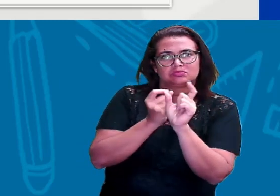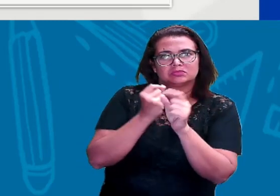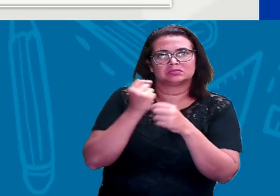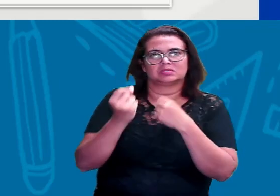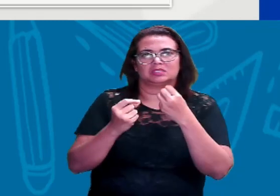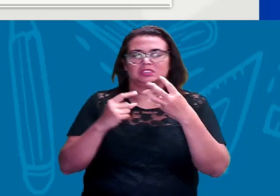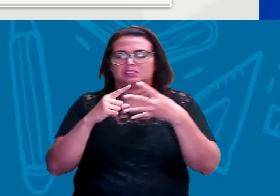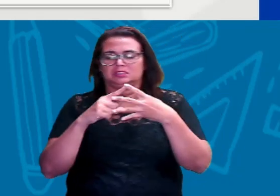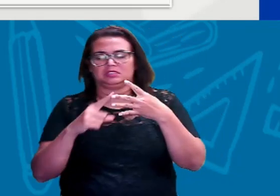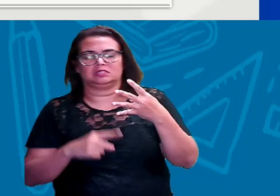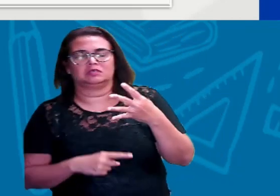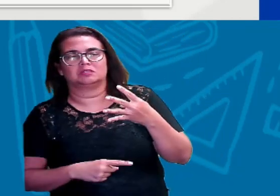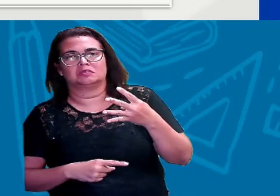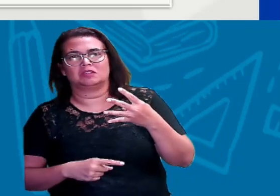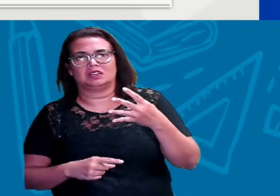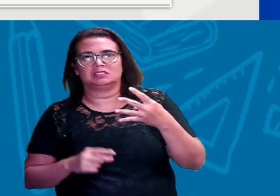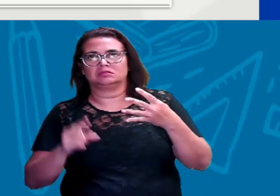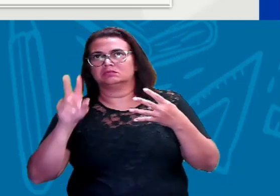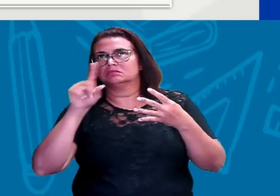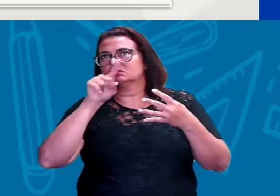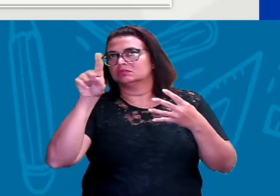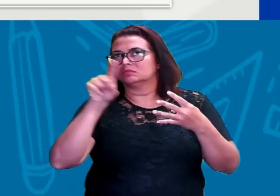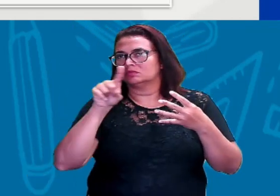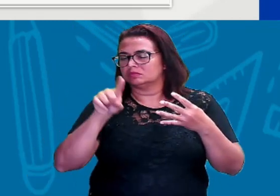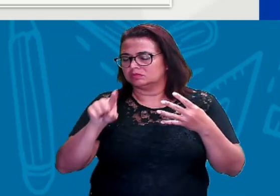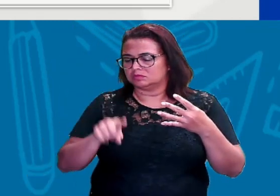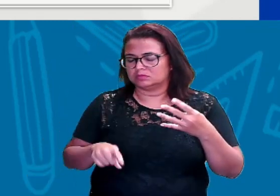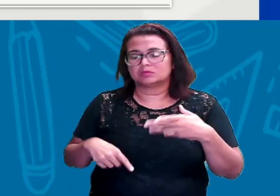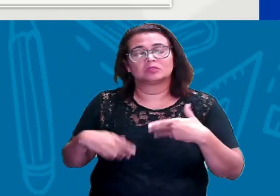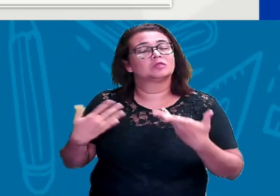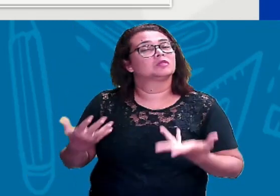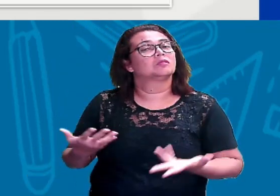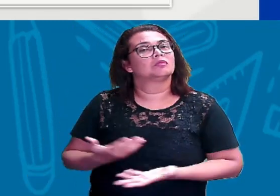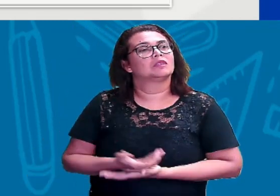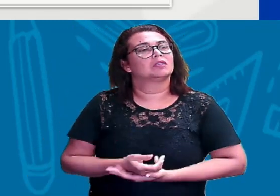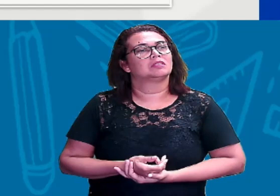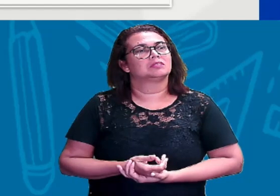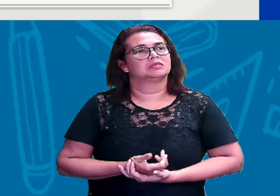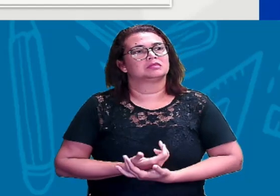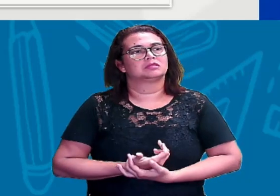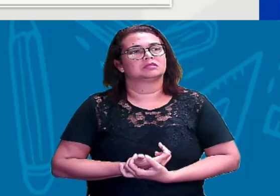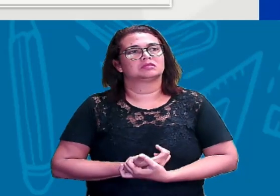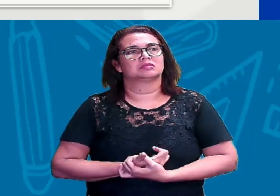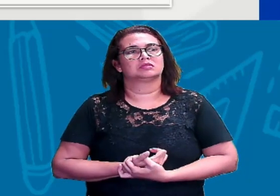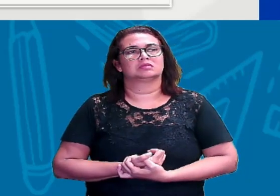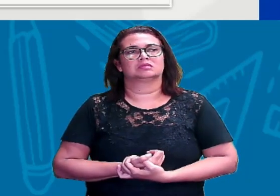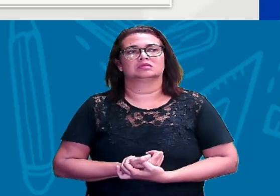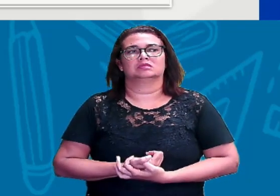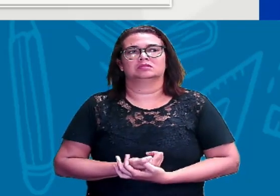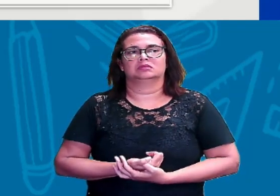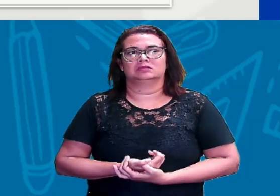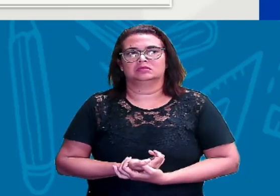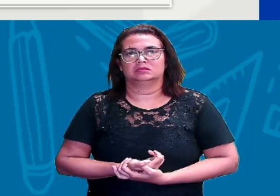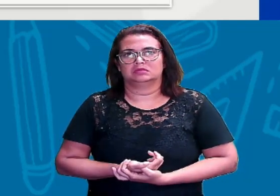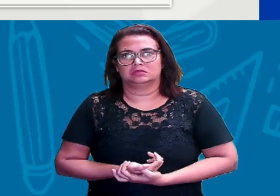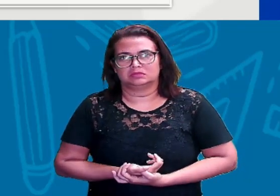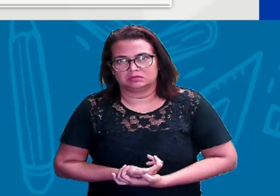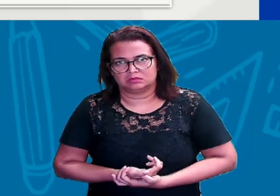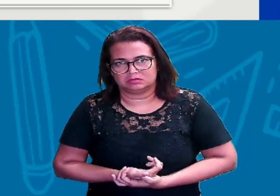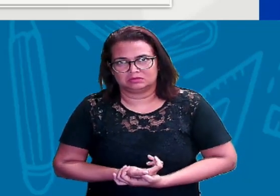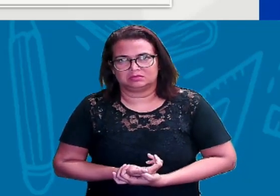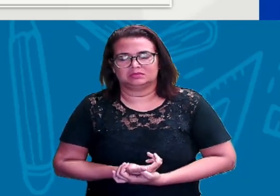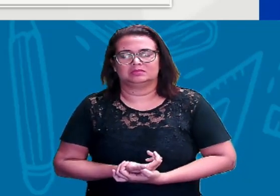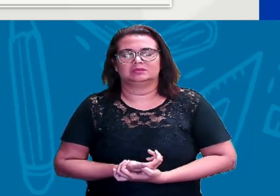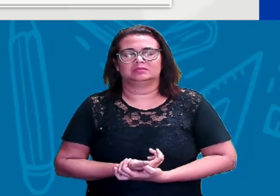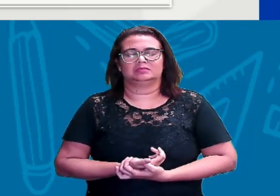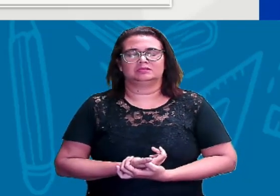opções. De acordo com os sonhos das letras do alfabeto em inglês, você vai dizer qual é a opção que está com a pronúncia correta de